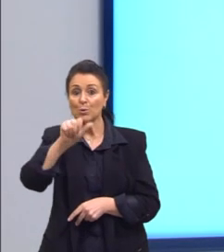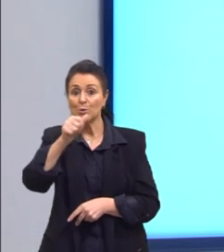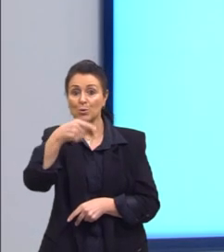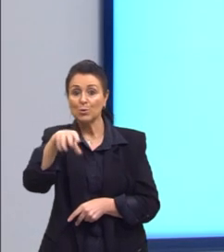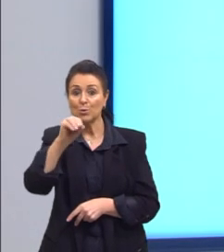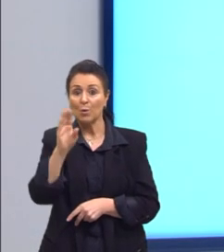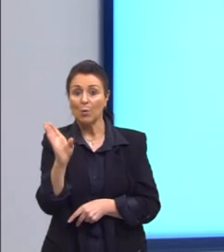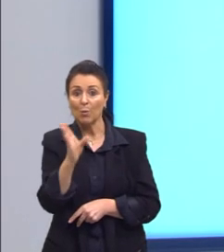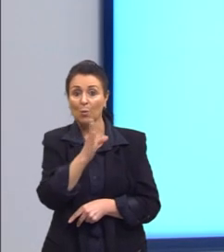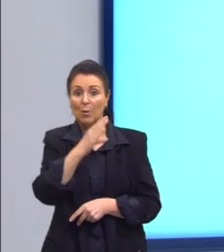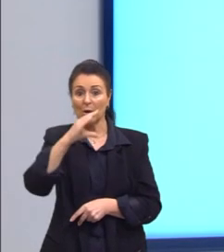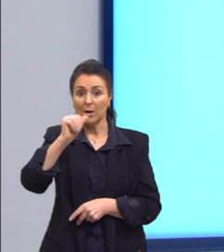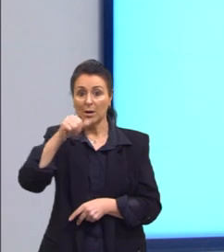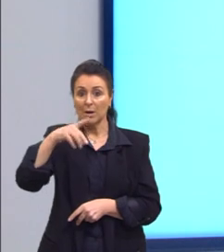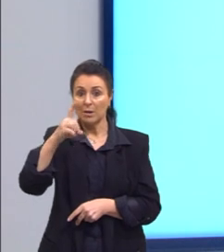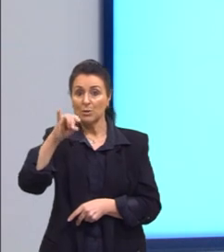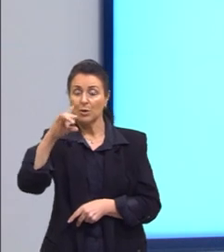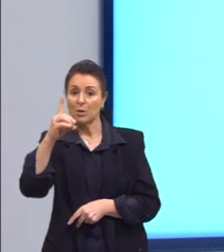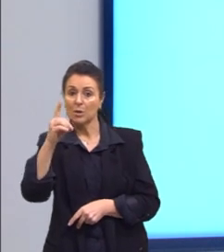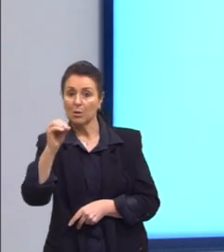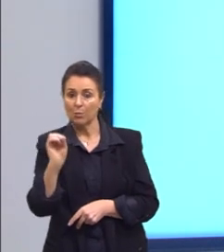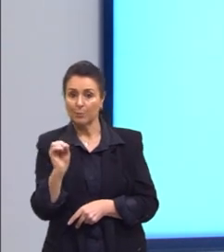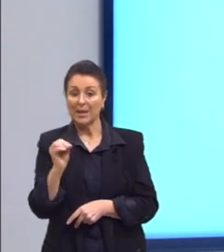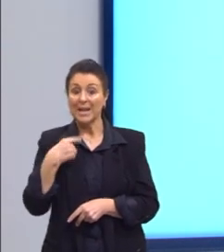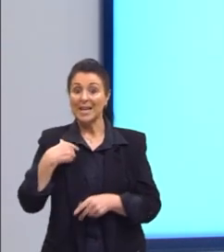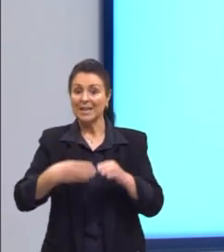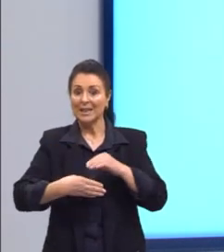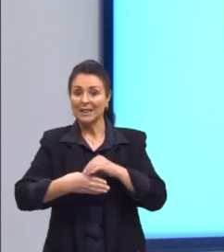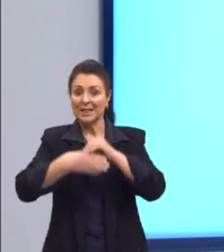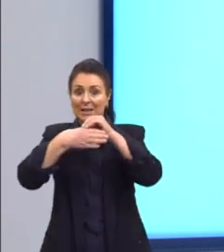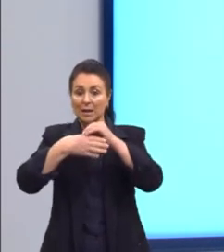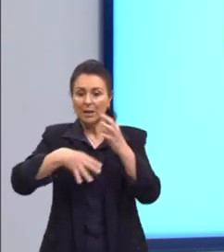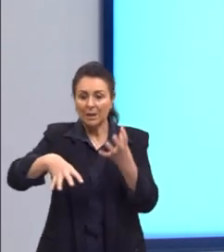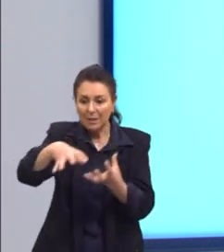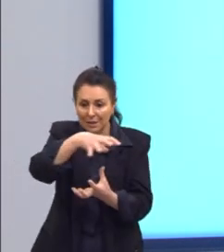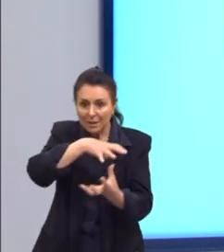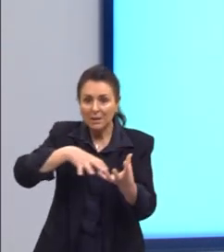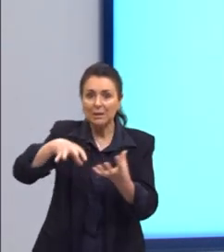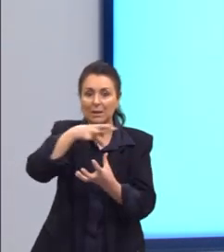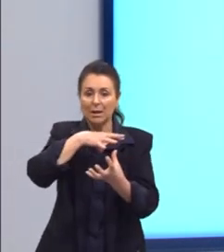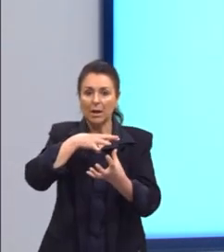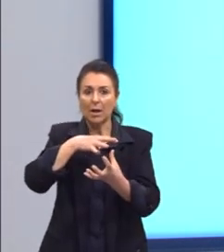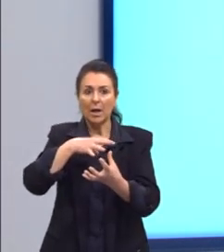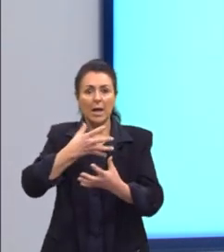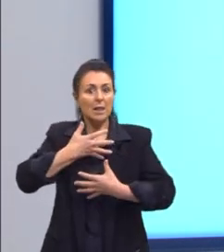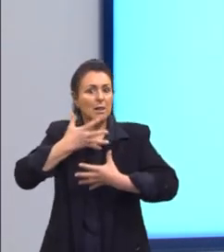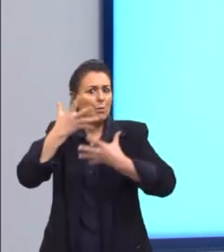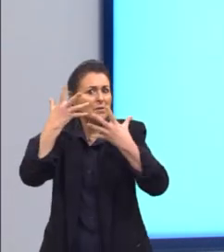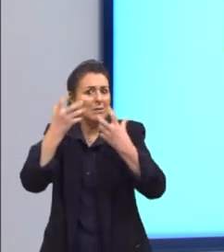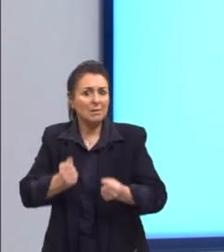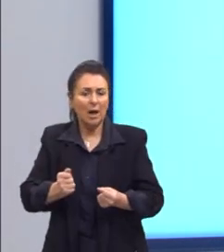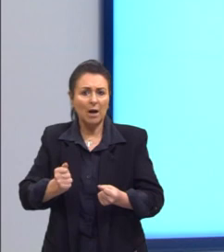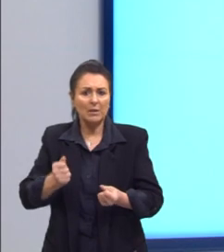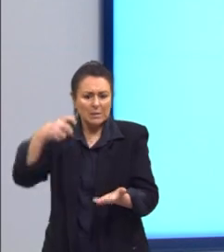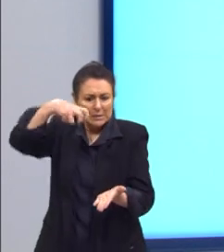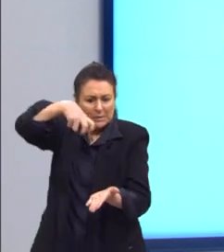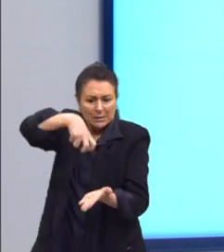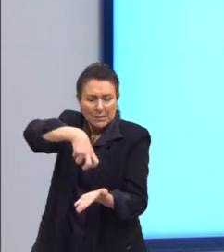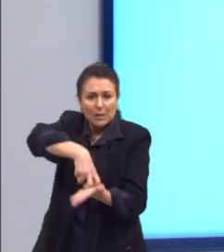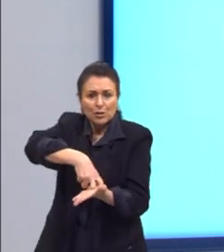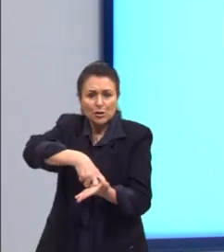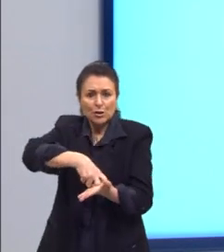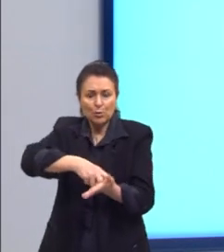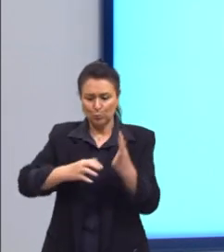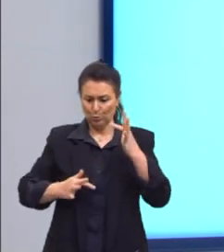1910 vai liderar uma revolta contra os castigos físicos que tinha na marinha. Então, a